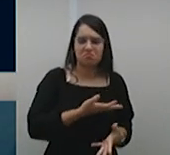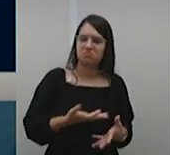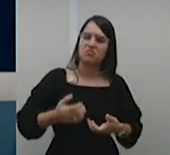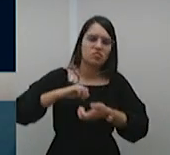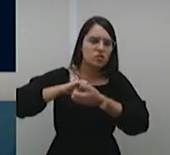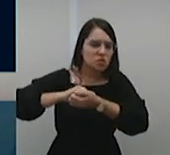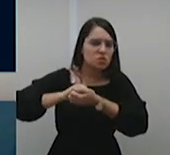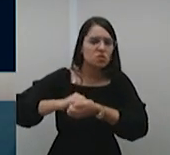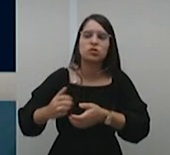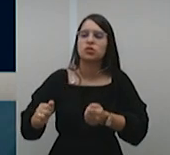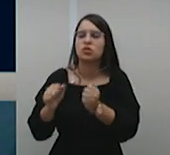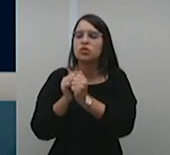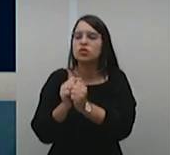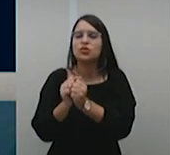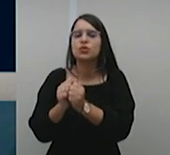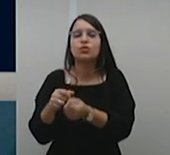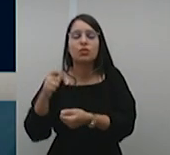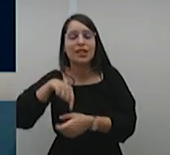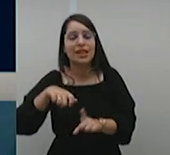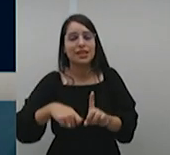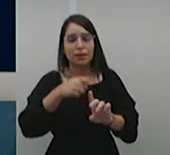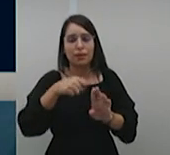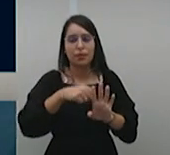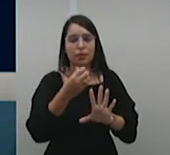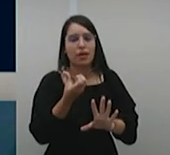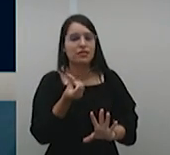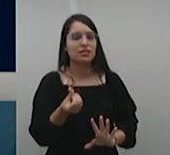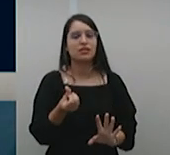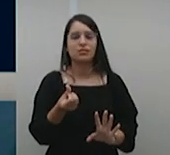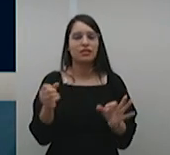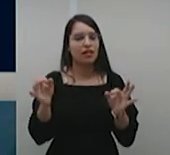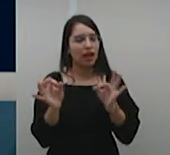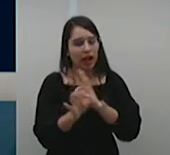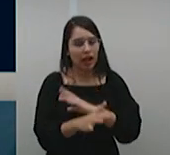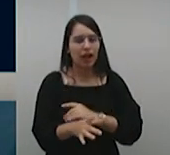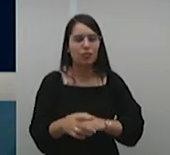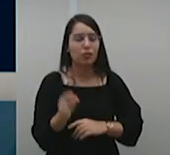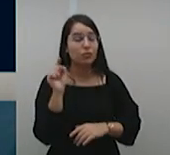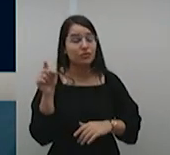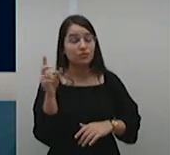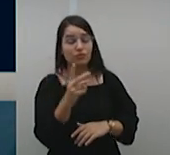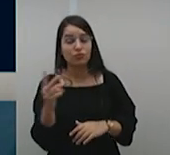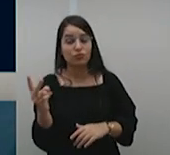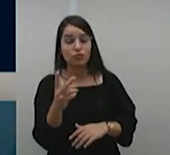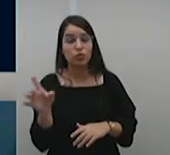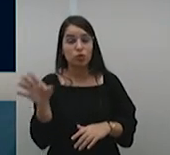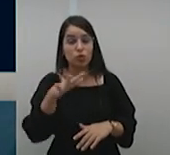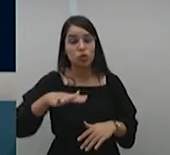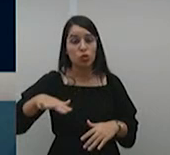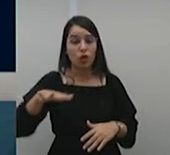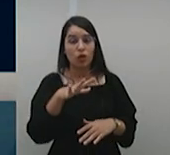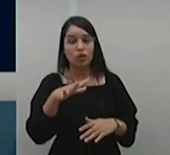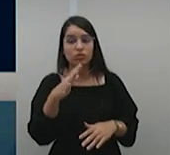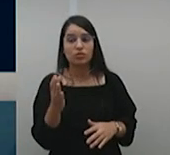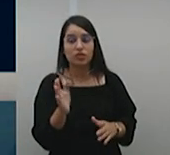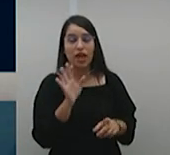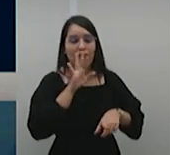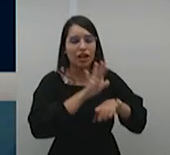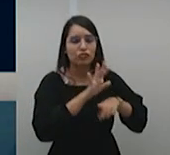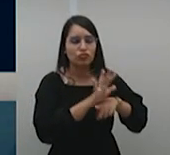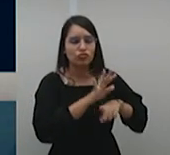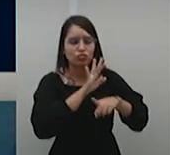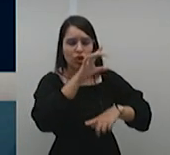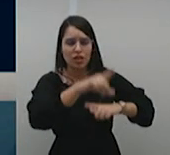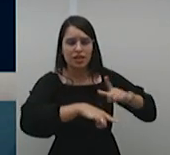termina e que esta força de trabalho é que nos mantém atuantes no